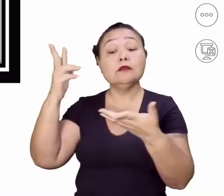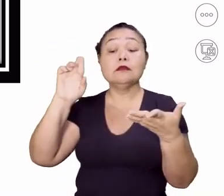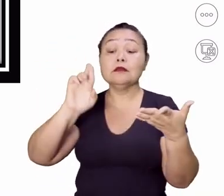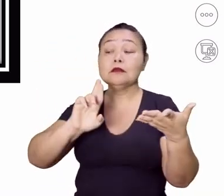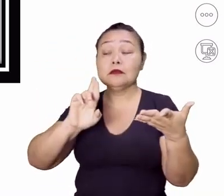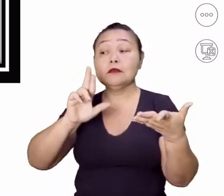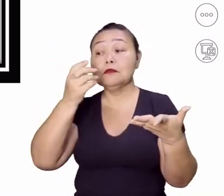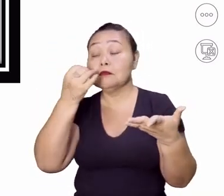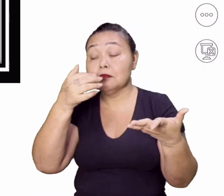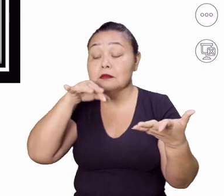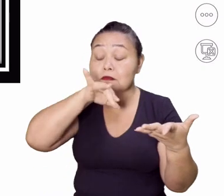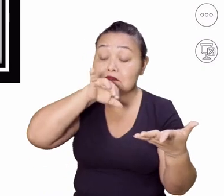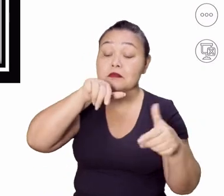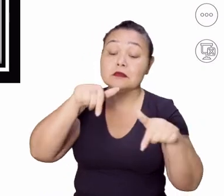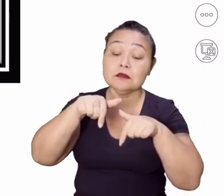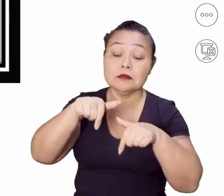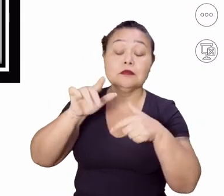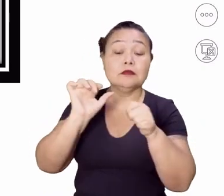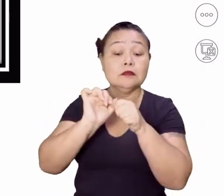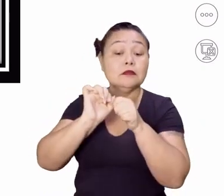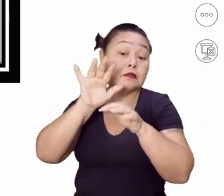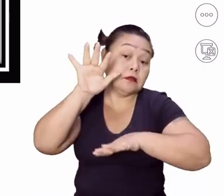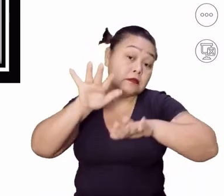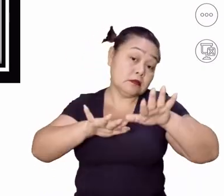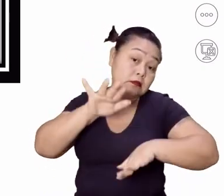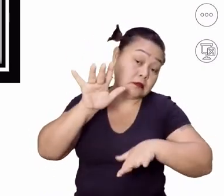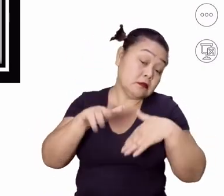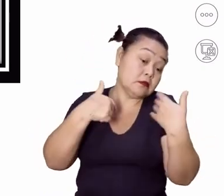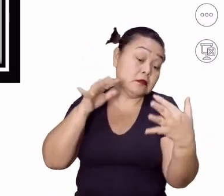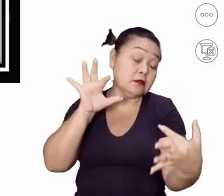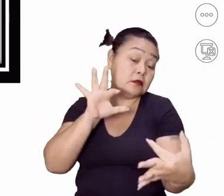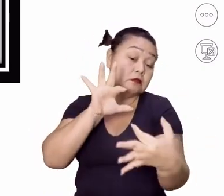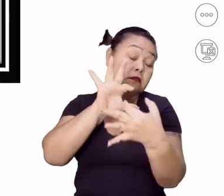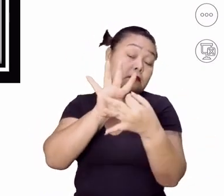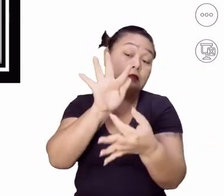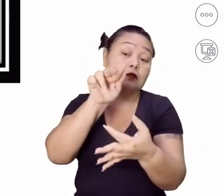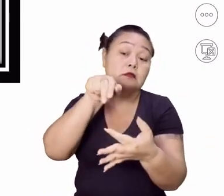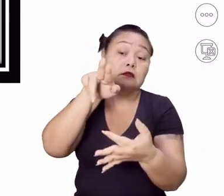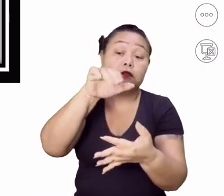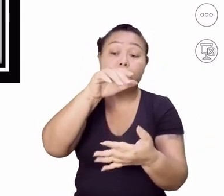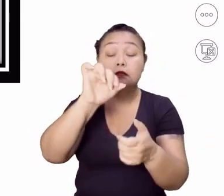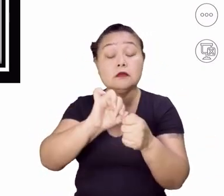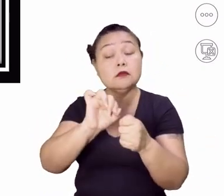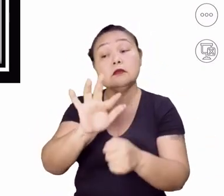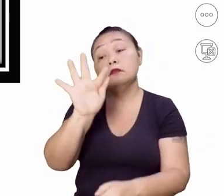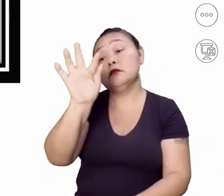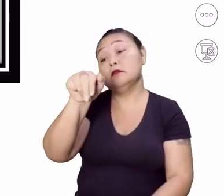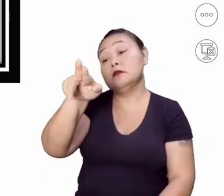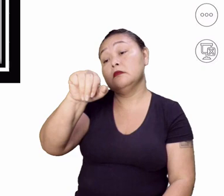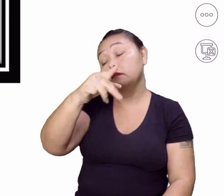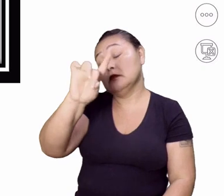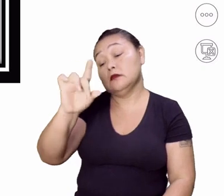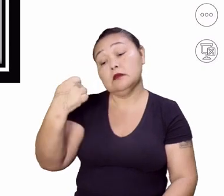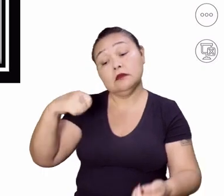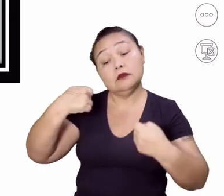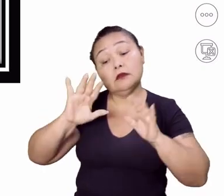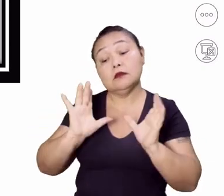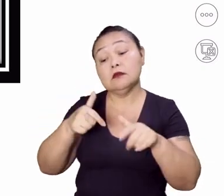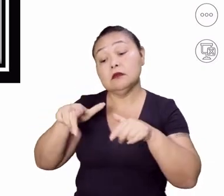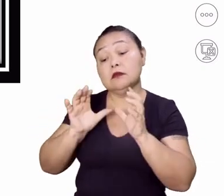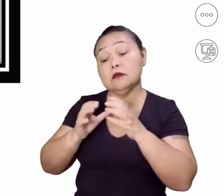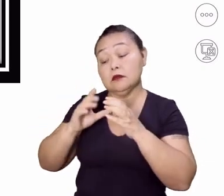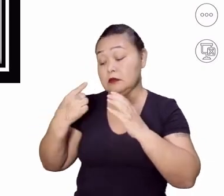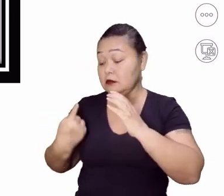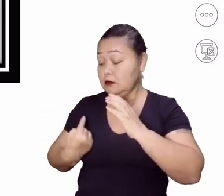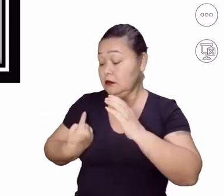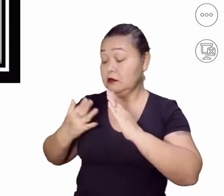Claro que isso vai ser considerado em relação à função que você vai ter. De repente, tem uma função que você não precisa trabalhar em equipe. É só